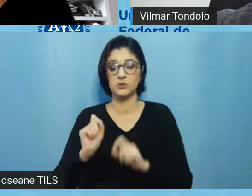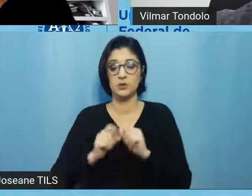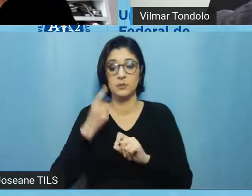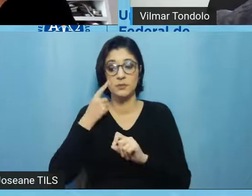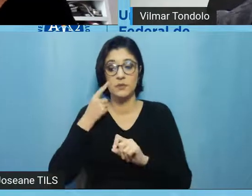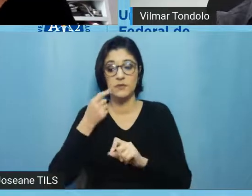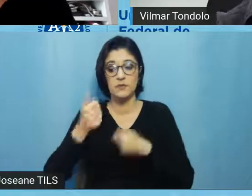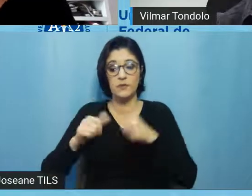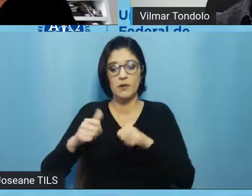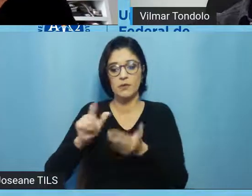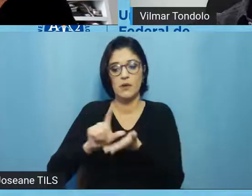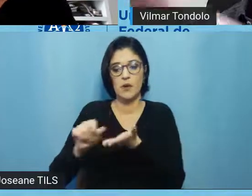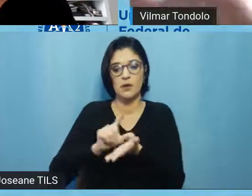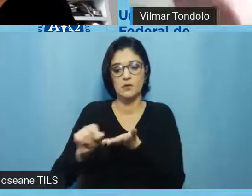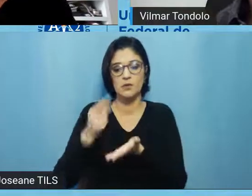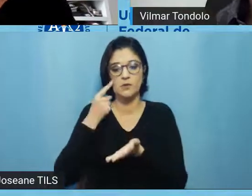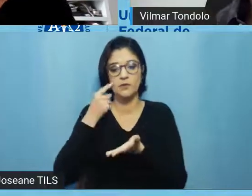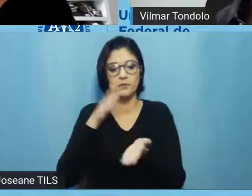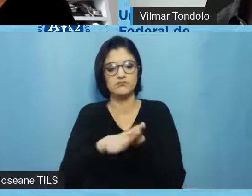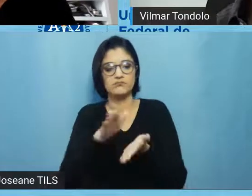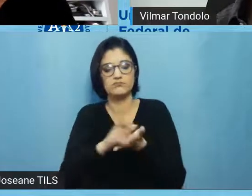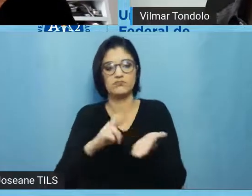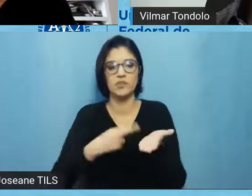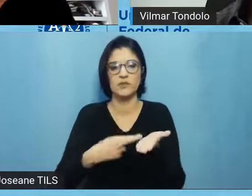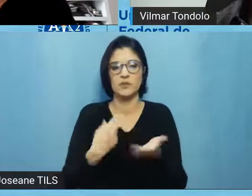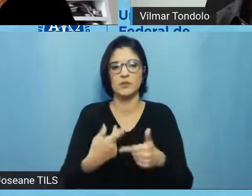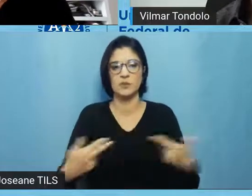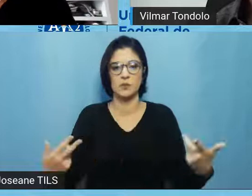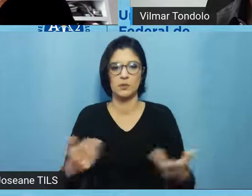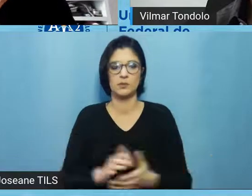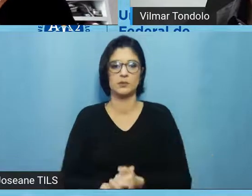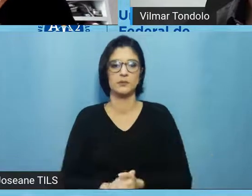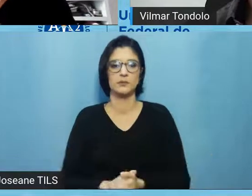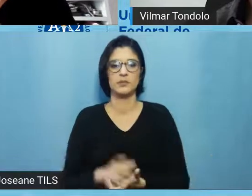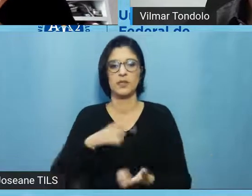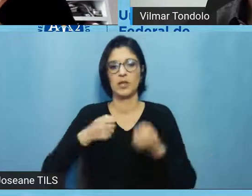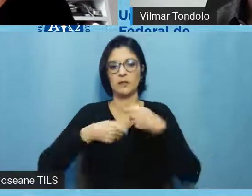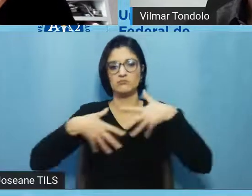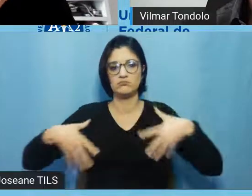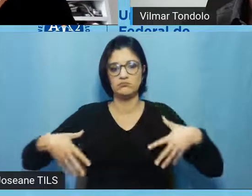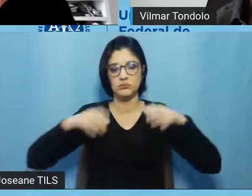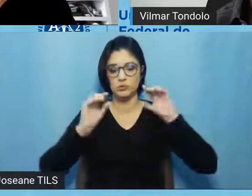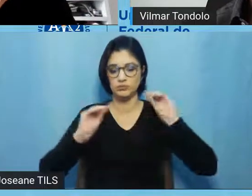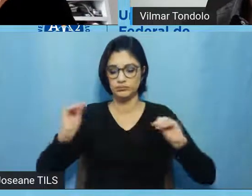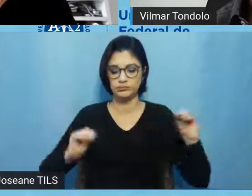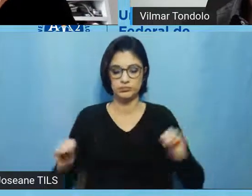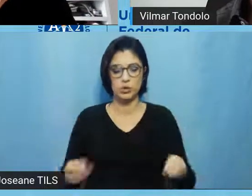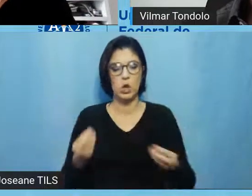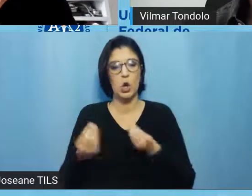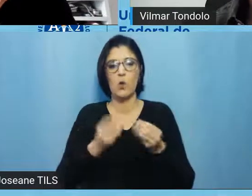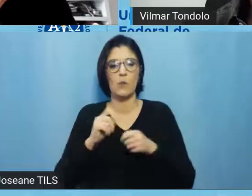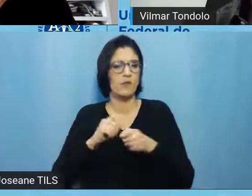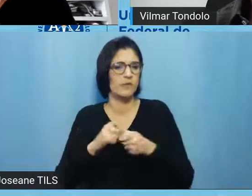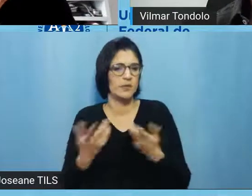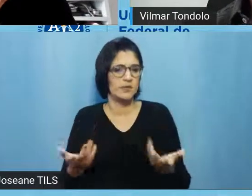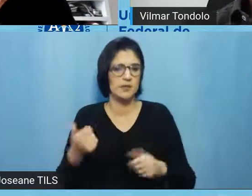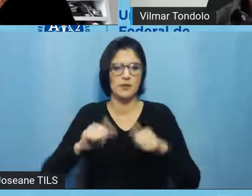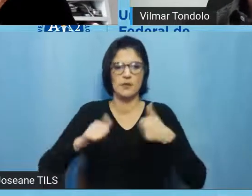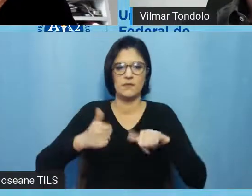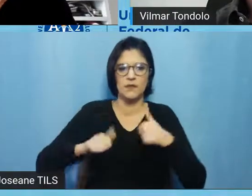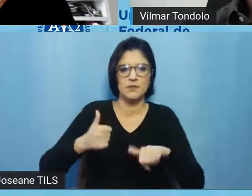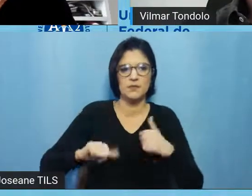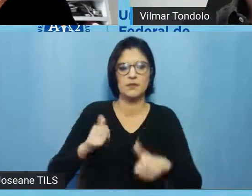artigos, né, então é... E muitos têm o do fluxograma, e ele traz o fluxograma como deve ser feito, como é a questão das avaliações,